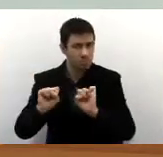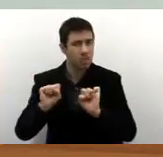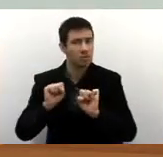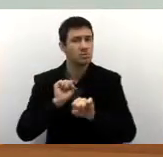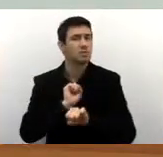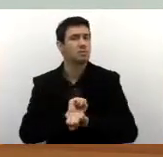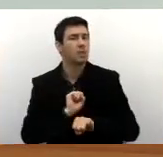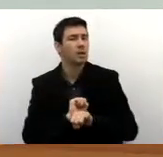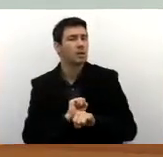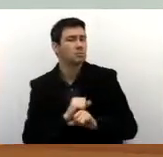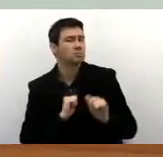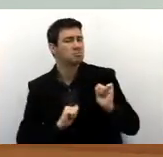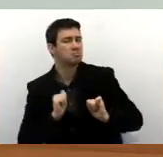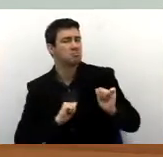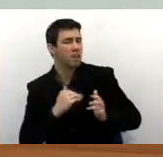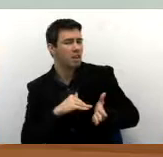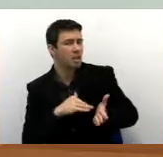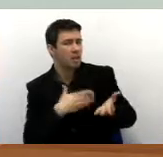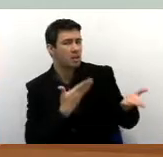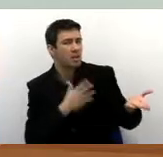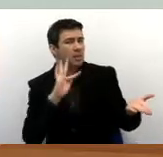esperando dessa secretaria?